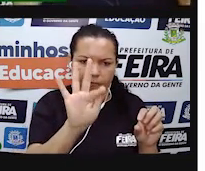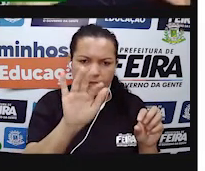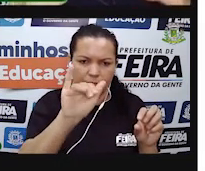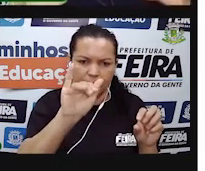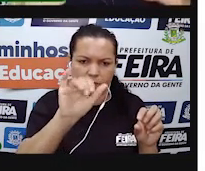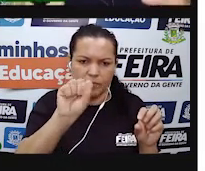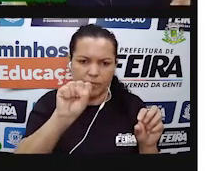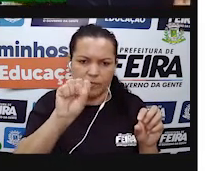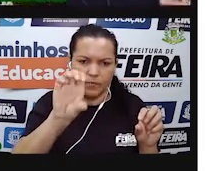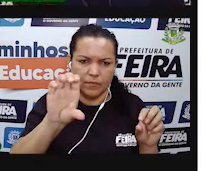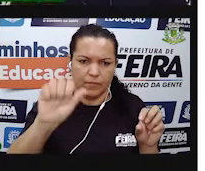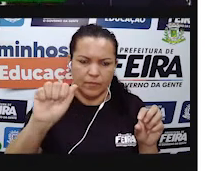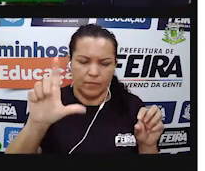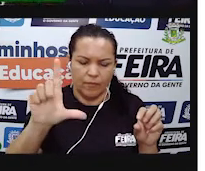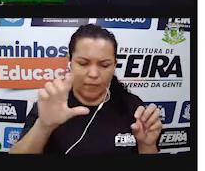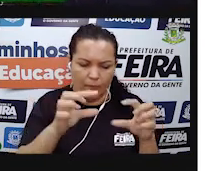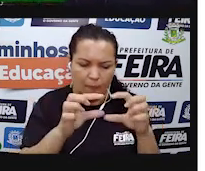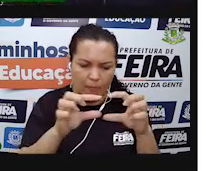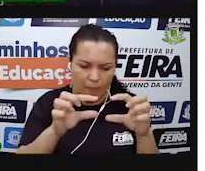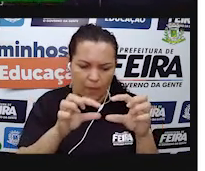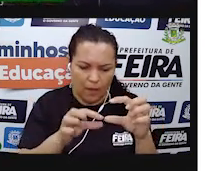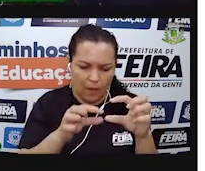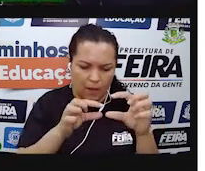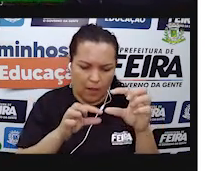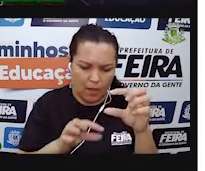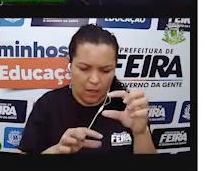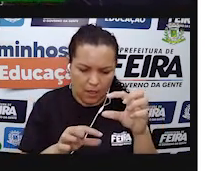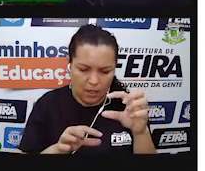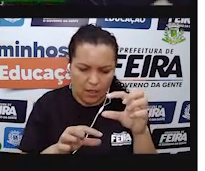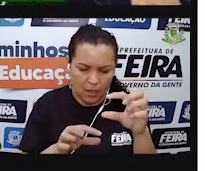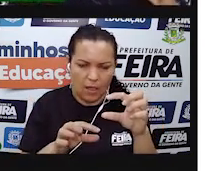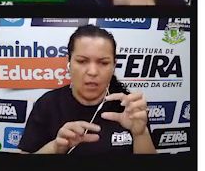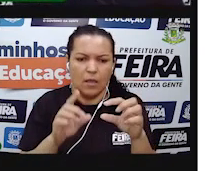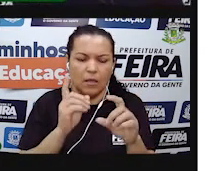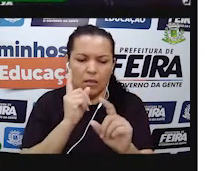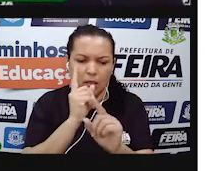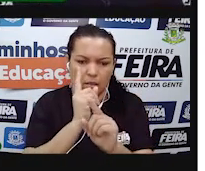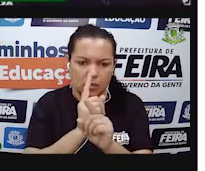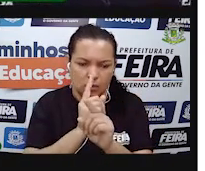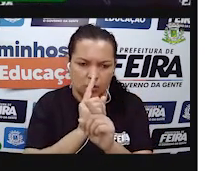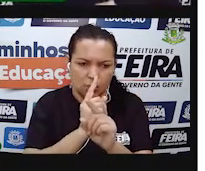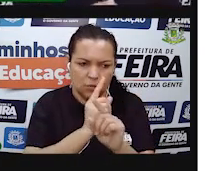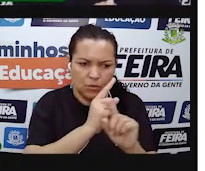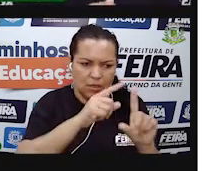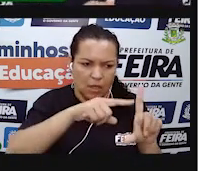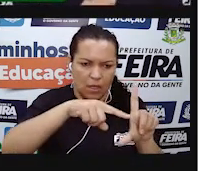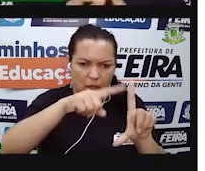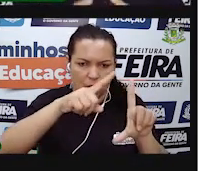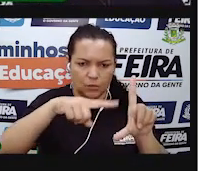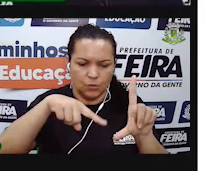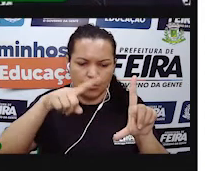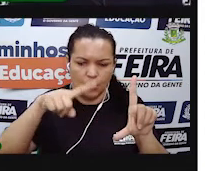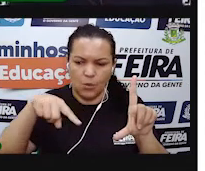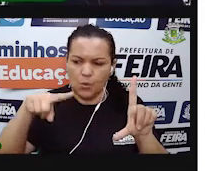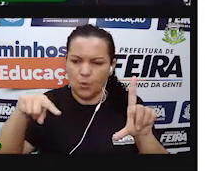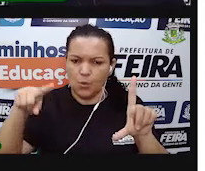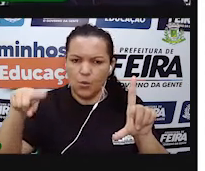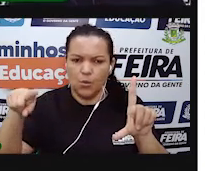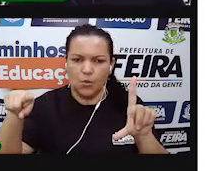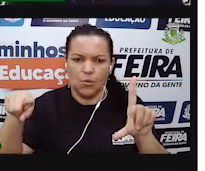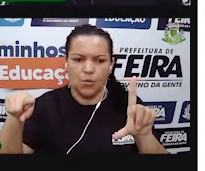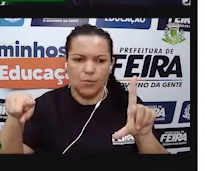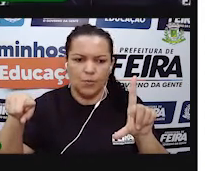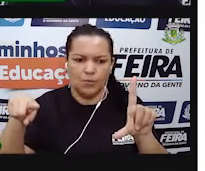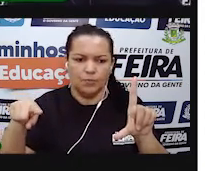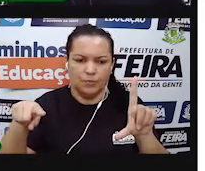você achar essa parte da Descrição da Nota Fiscal, na parte de baixo, do lado direito, você vai encontrar